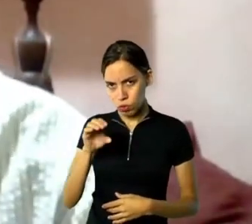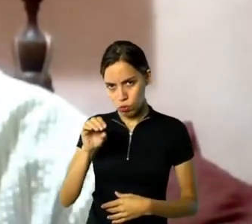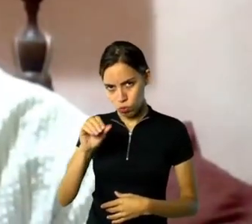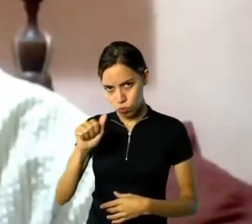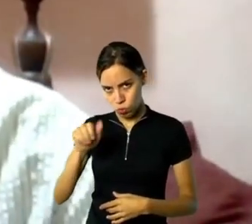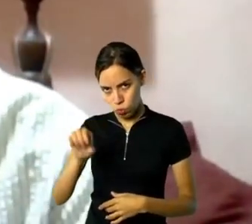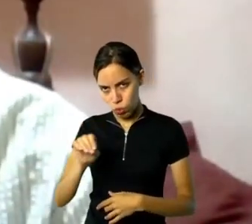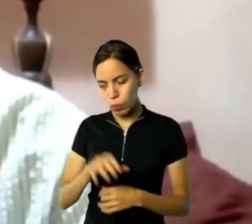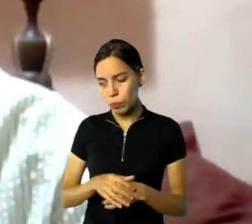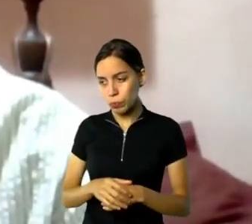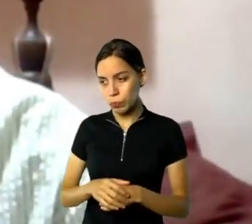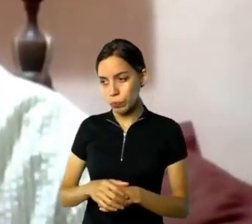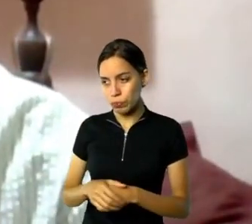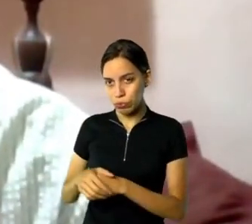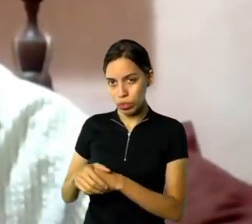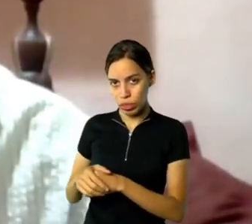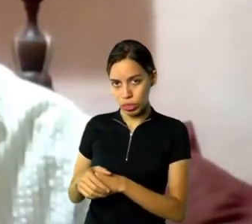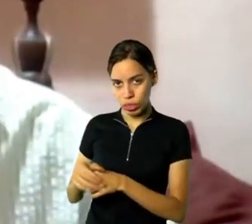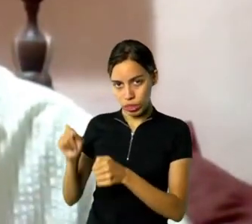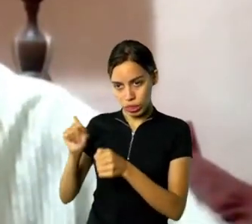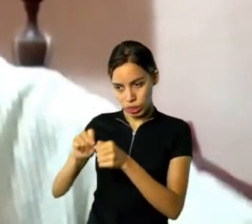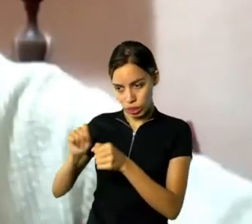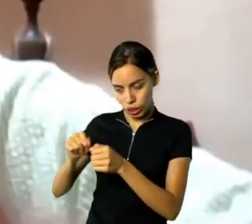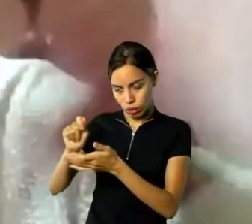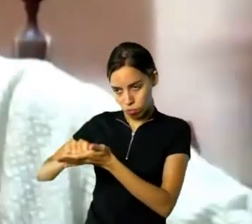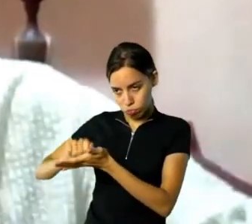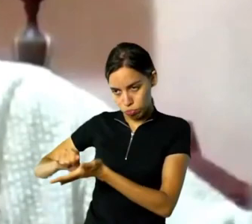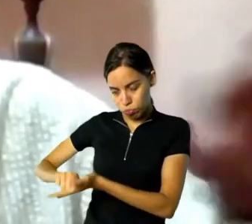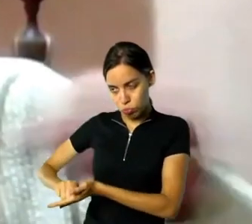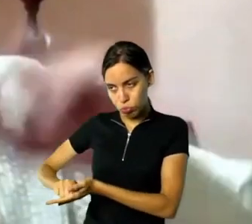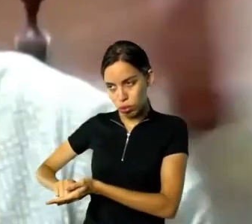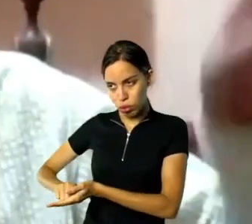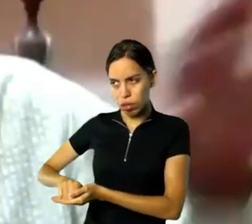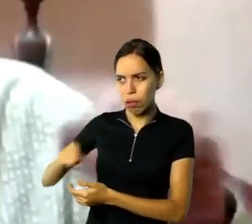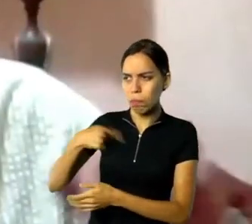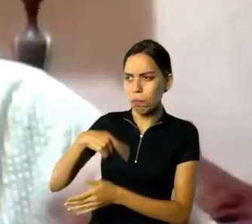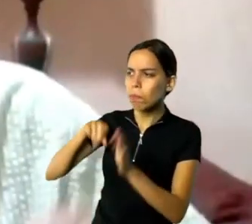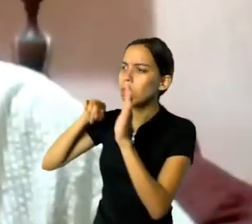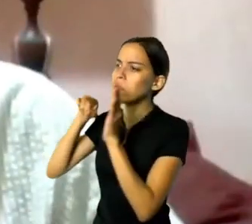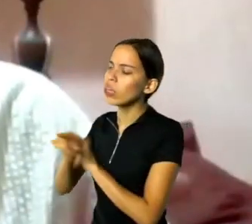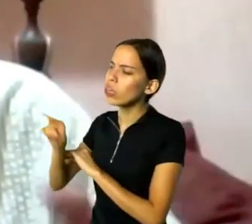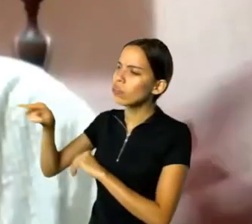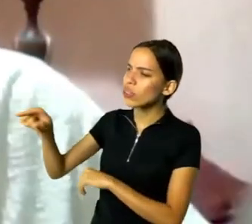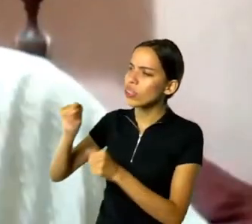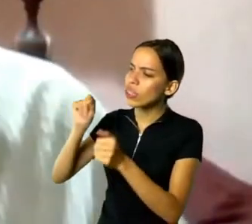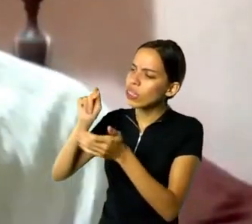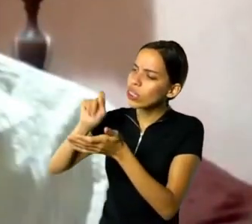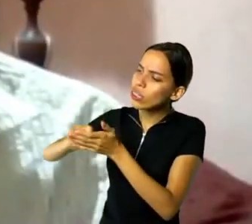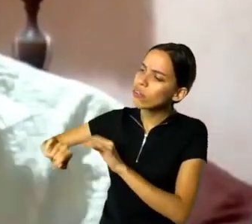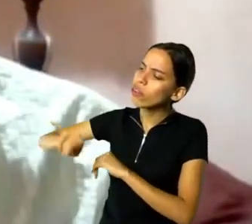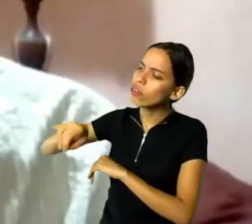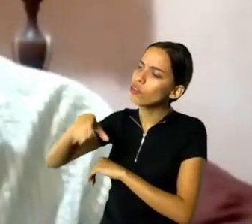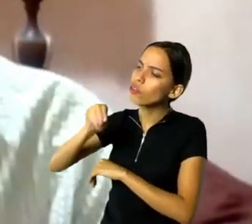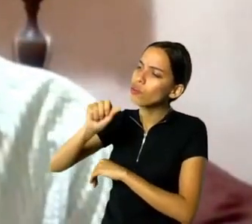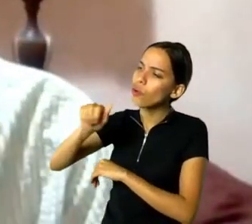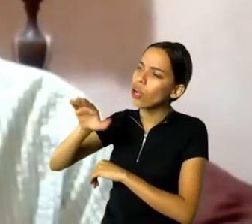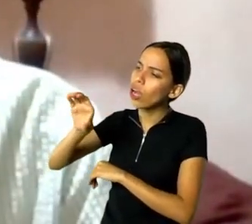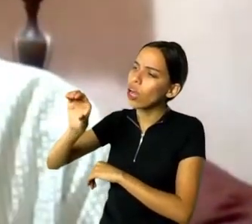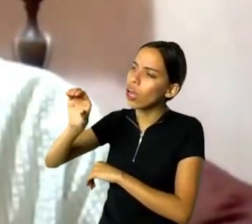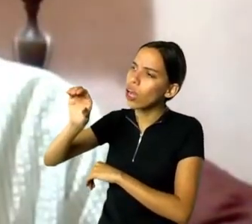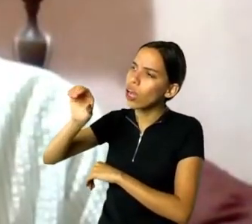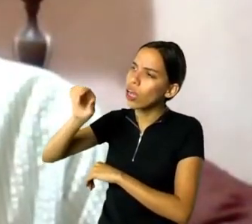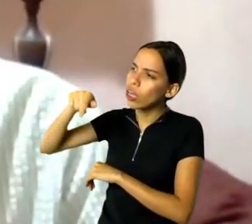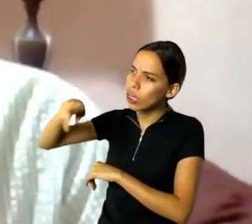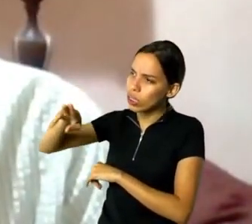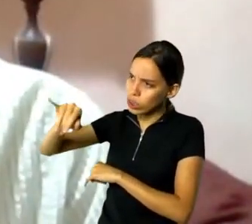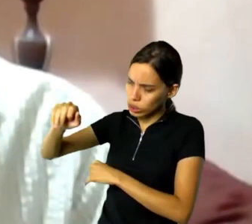era o único livro que tinha informações corretas sobre Joaquim Rolo, que havia muita informação errada na bibliografia que existia até então,